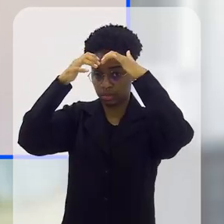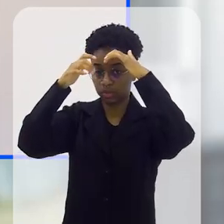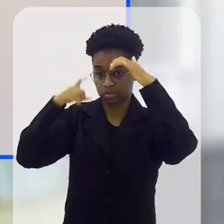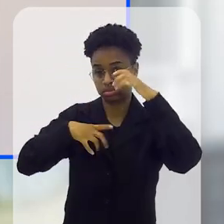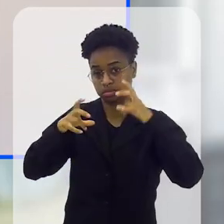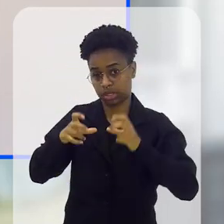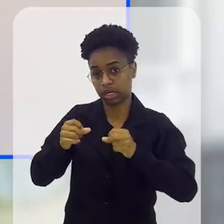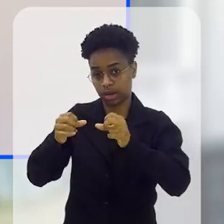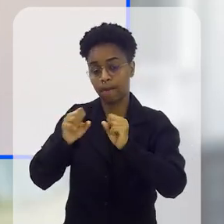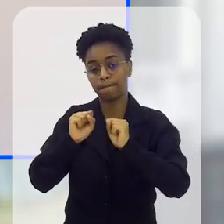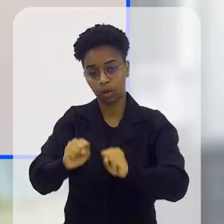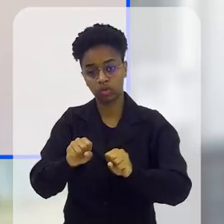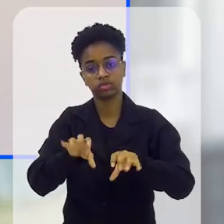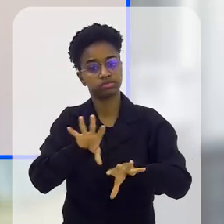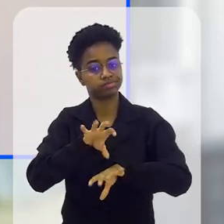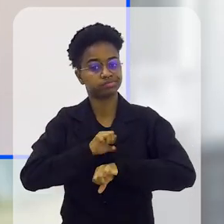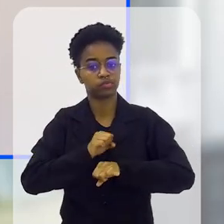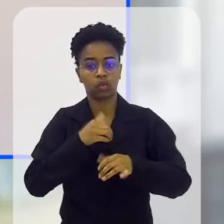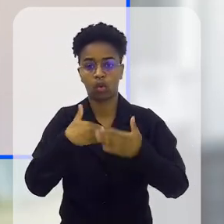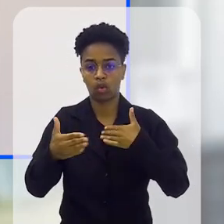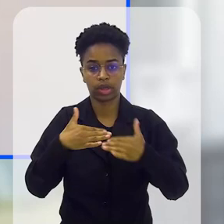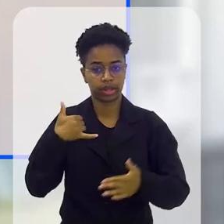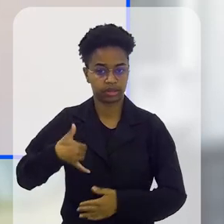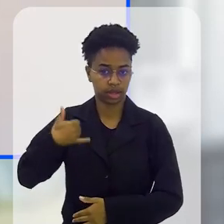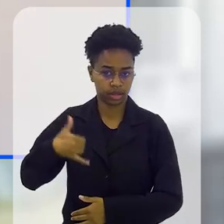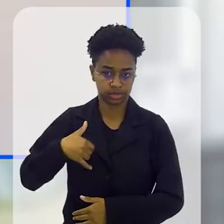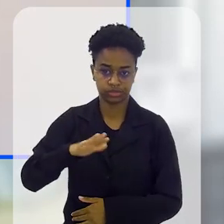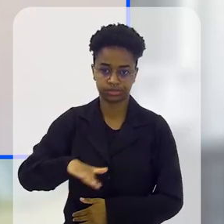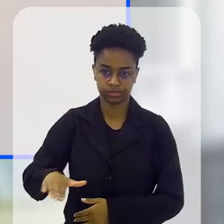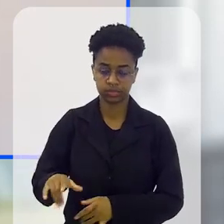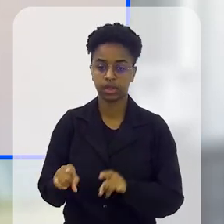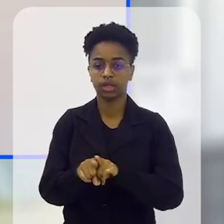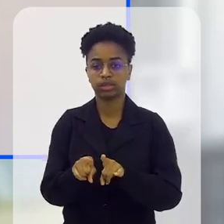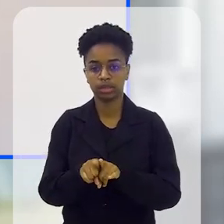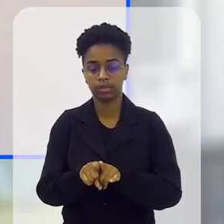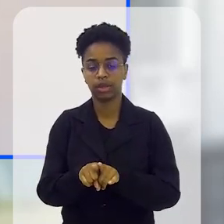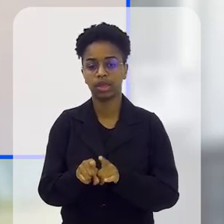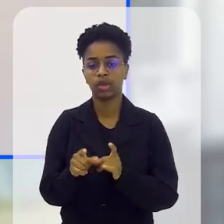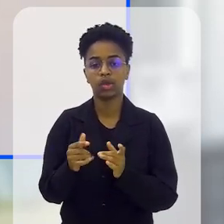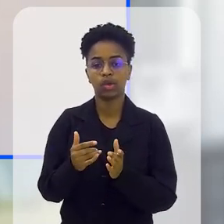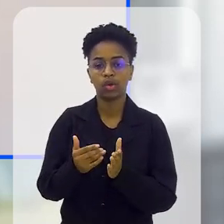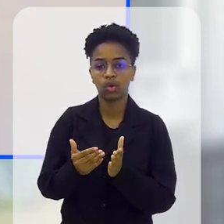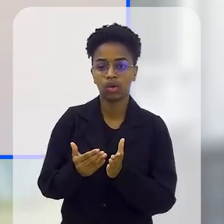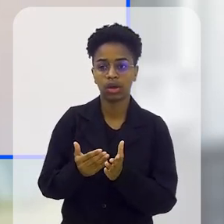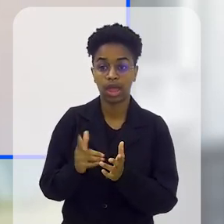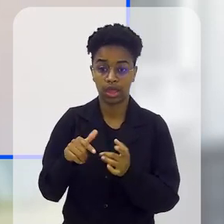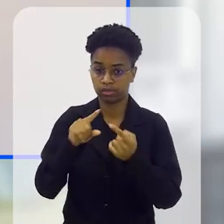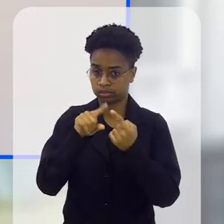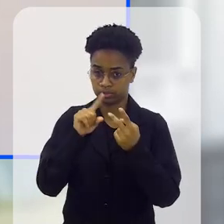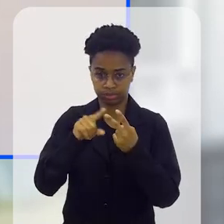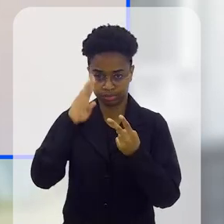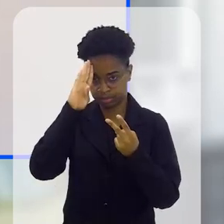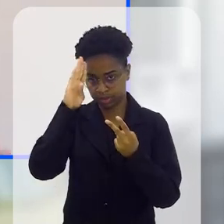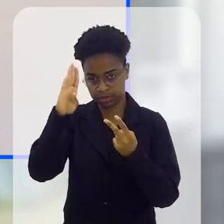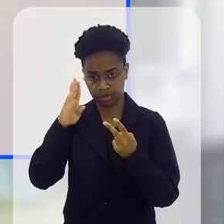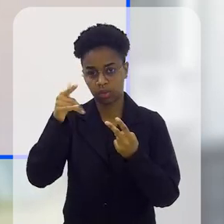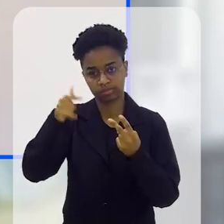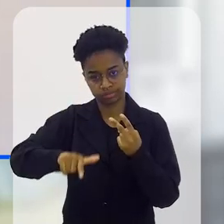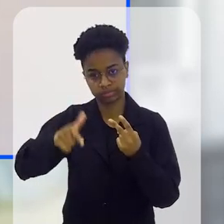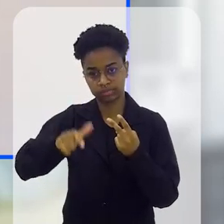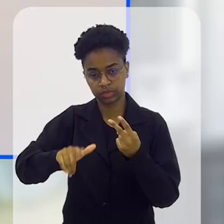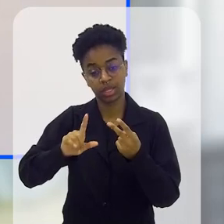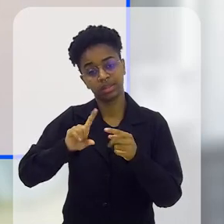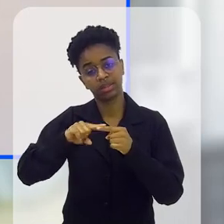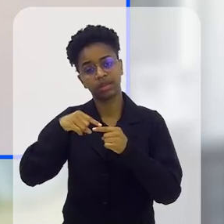cerebral, que também pode acometer crianças de todas as faixas etárias. e a partir daí começa a vir de uma forma, esses são dois bem mais